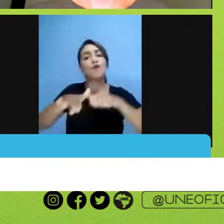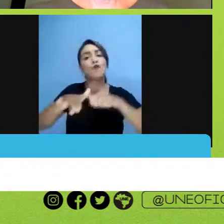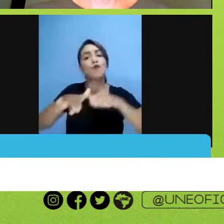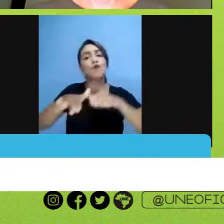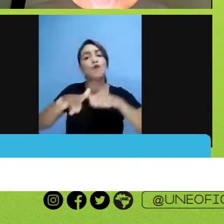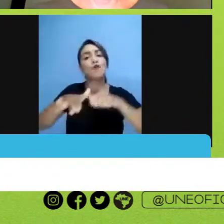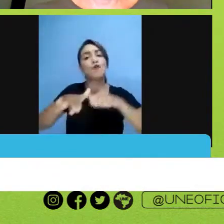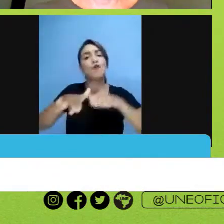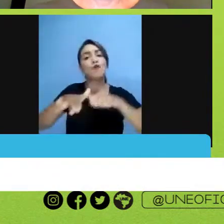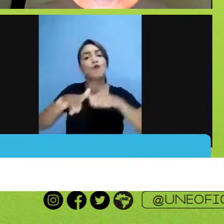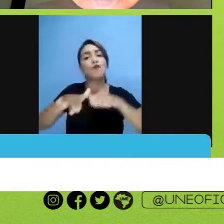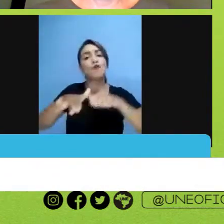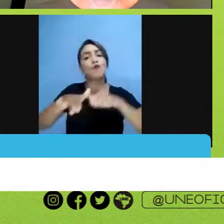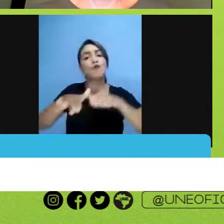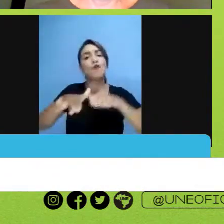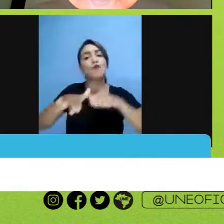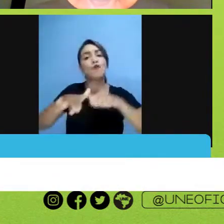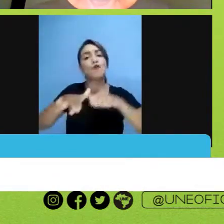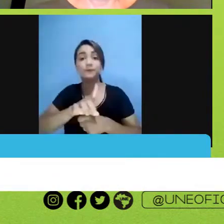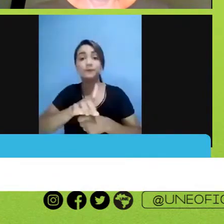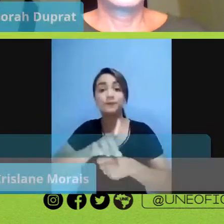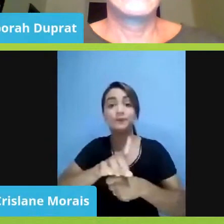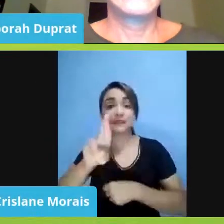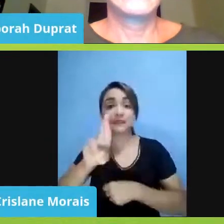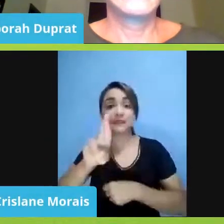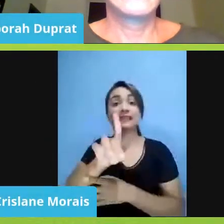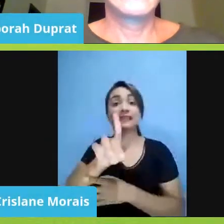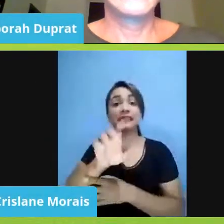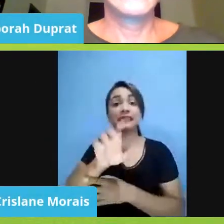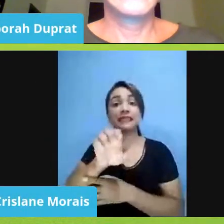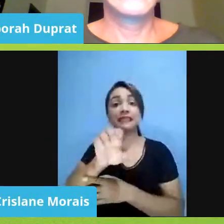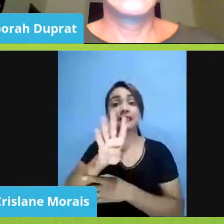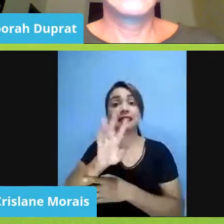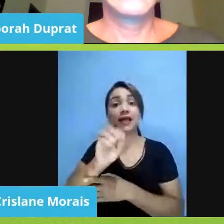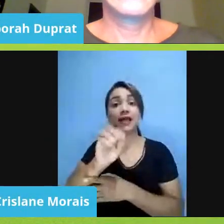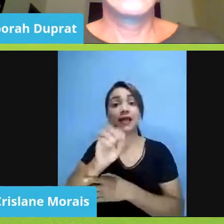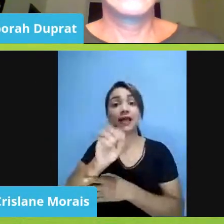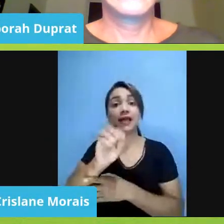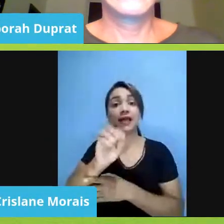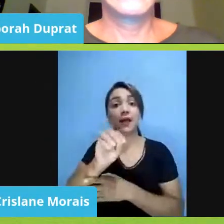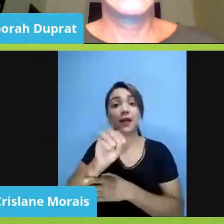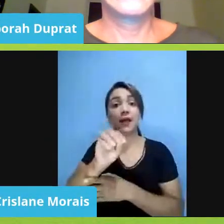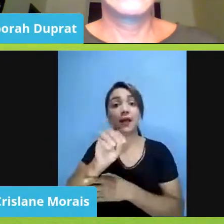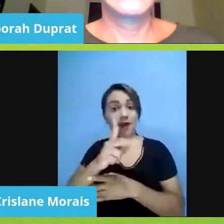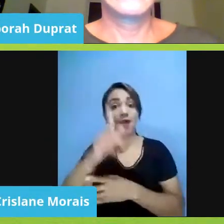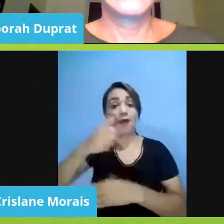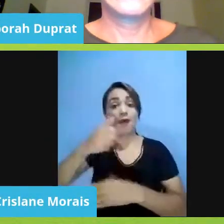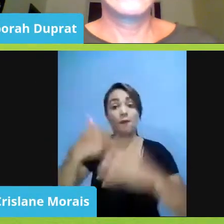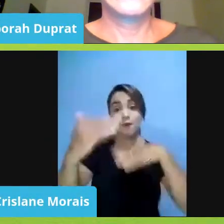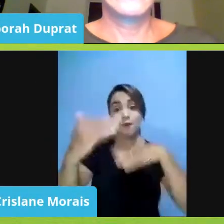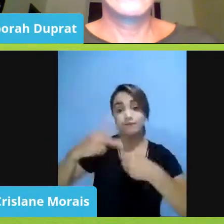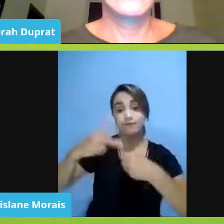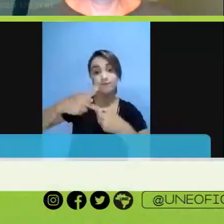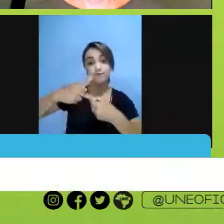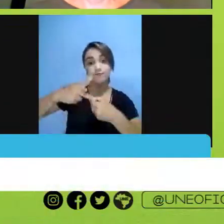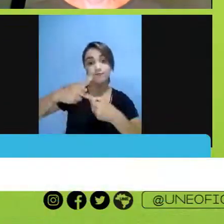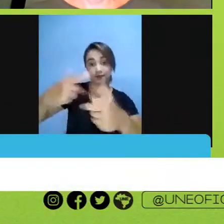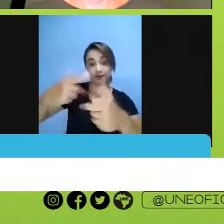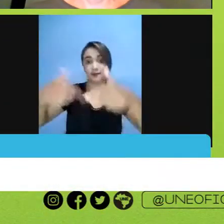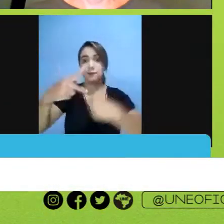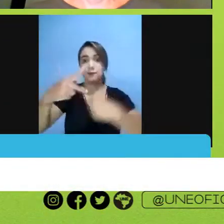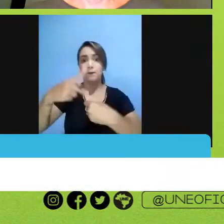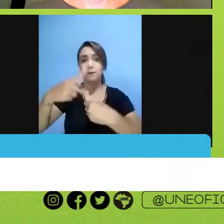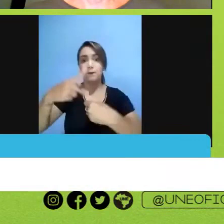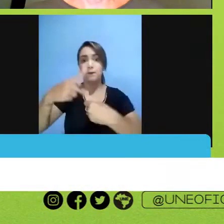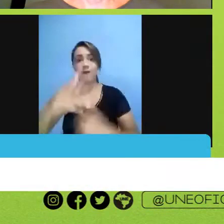que é a doutora Débora Duprá. Ela é procuradora do Ministério Público Federal, na Procuradoria Federal dos